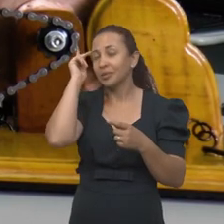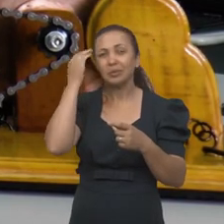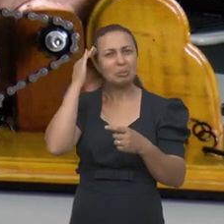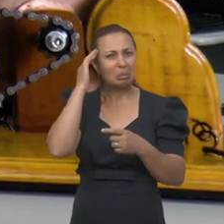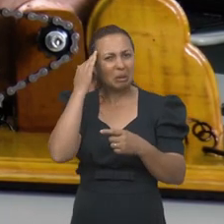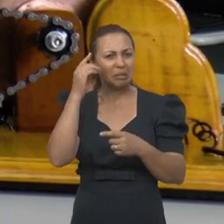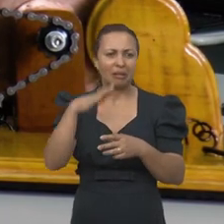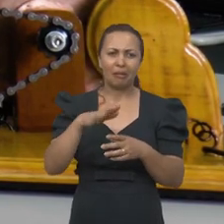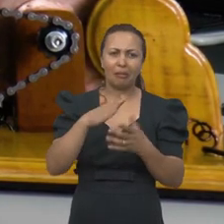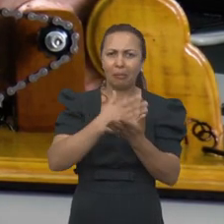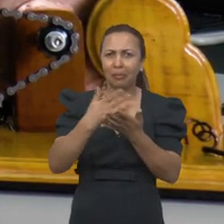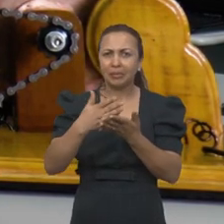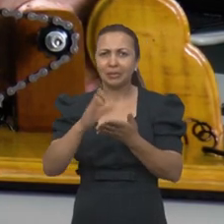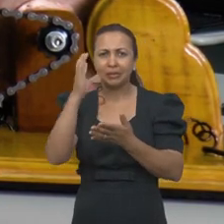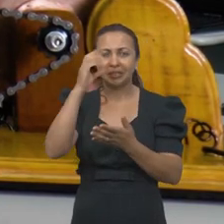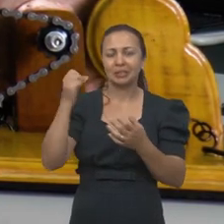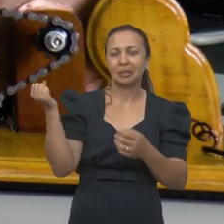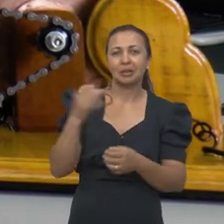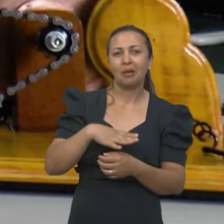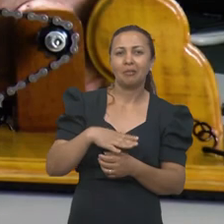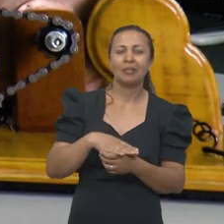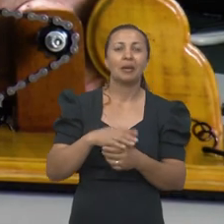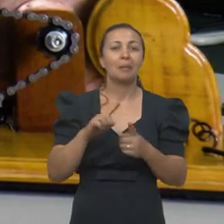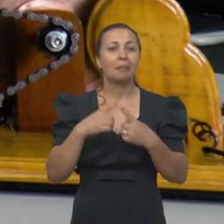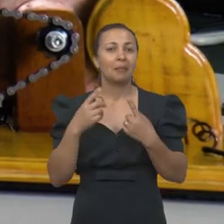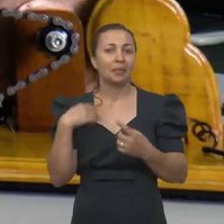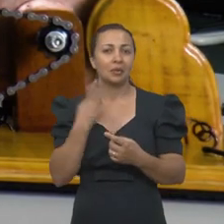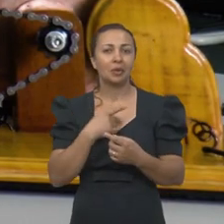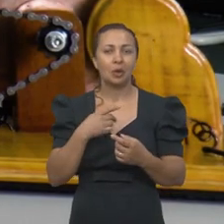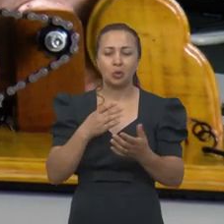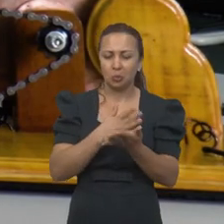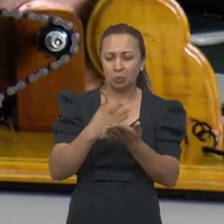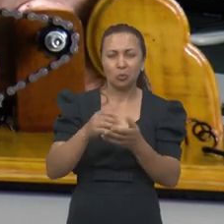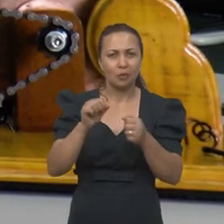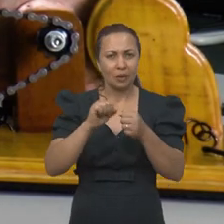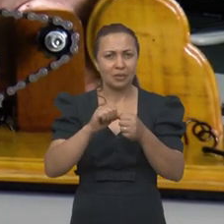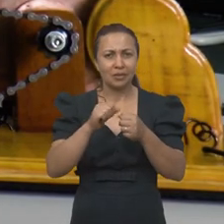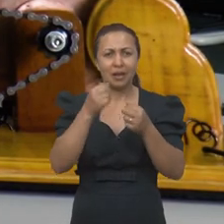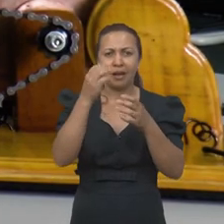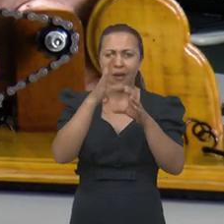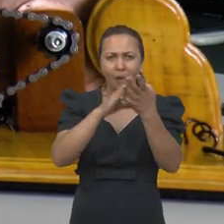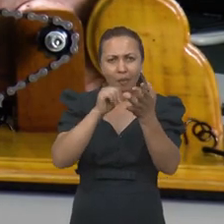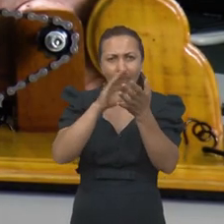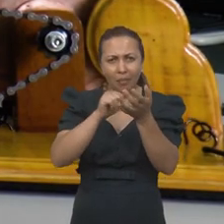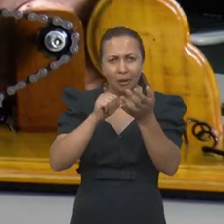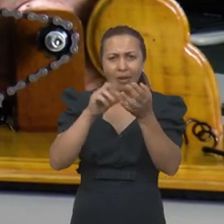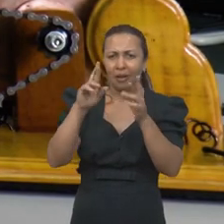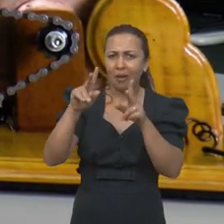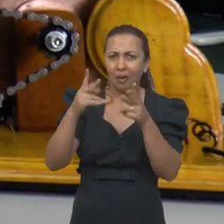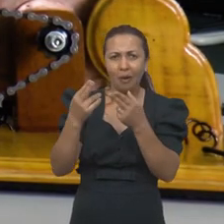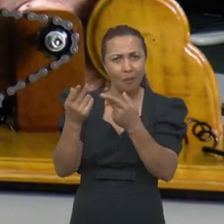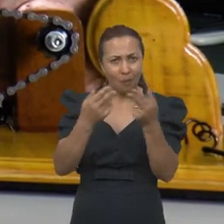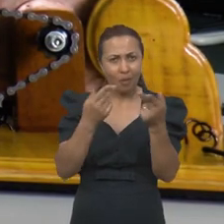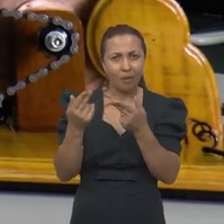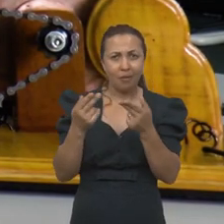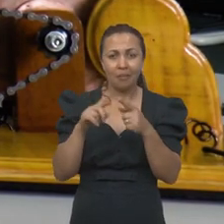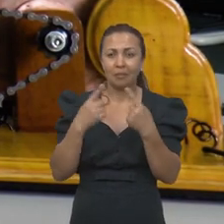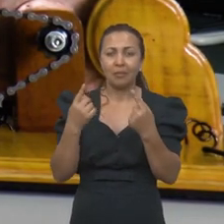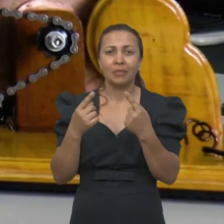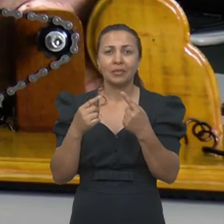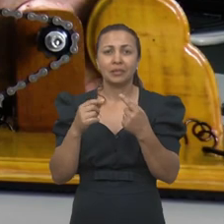ciência moderna, o Galileu é muito conhecido. Então a gente tentou reproduzir a luneta com